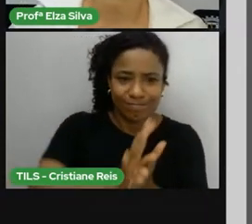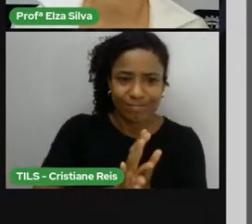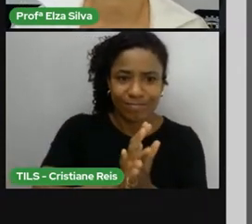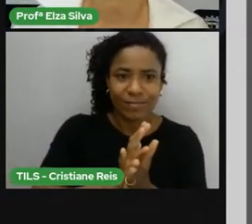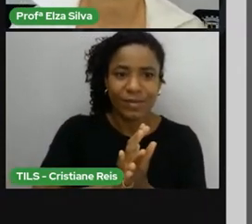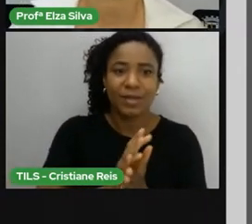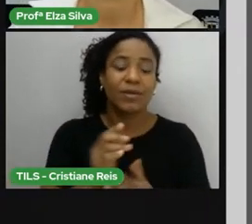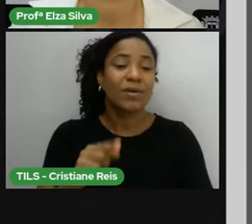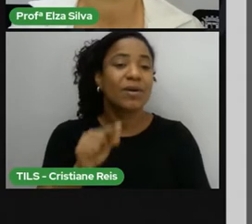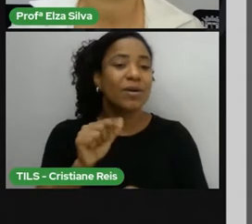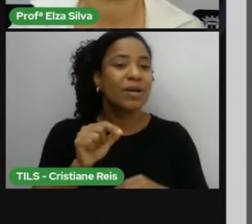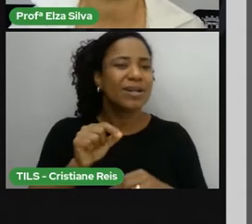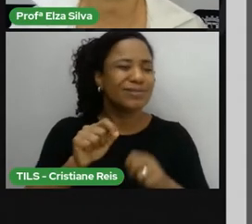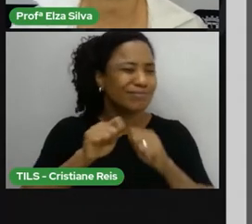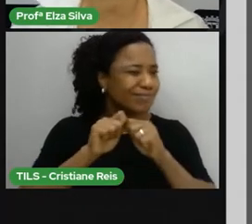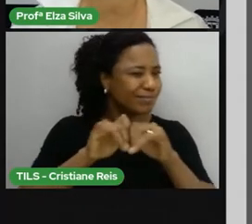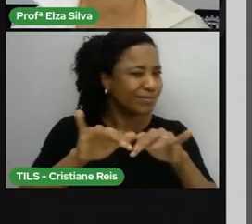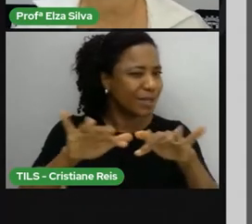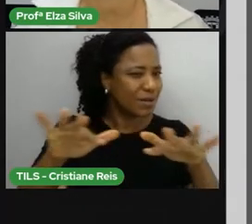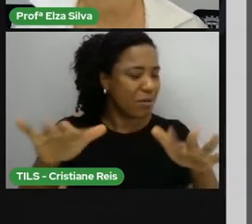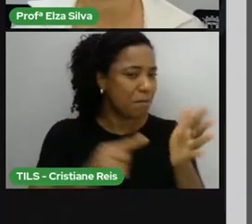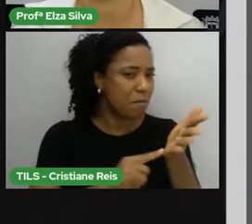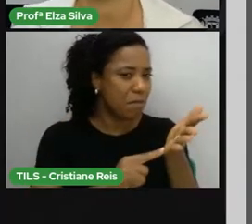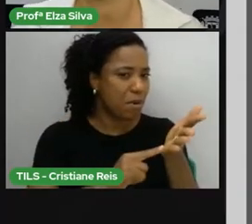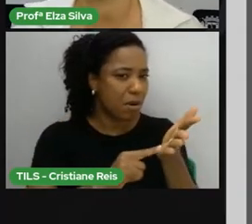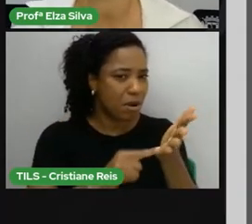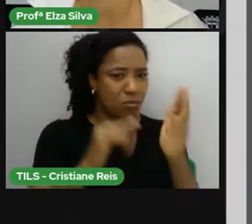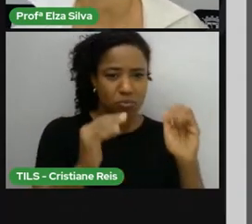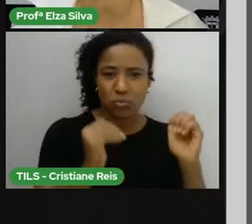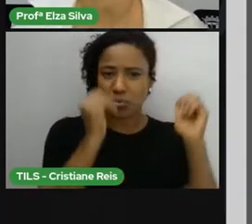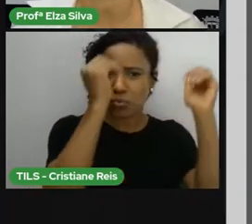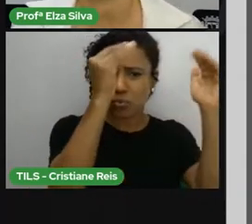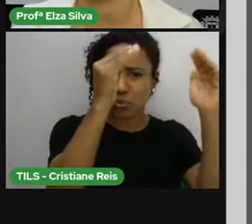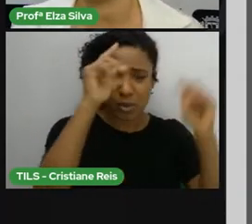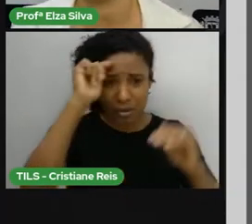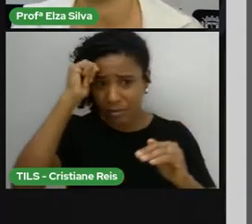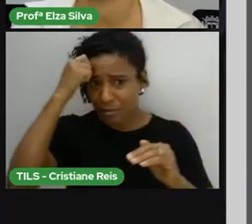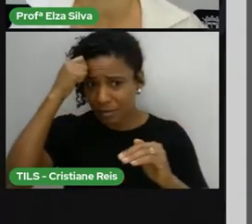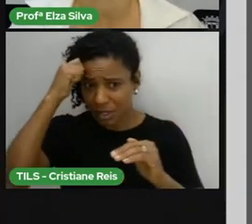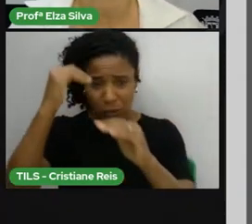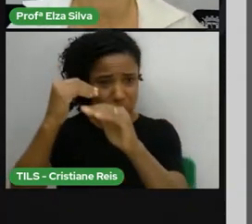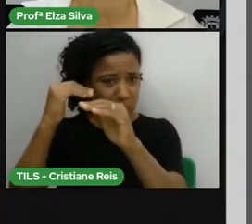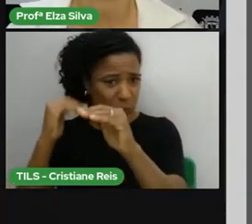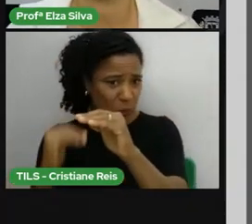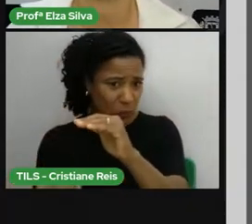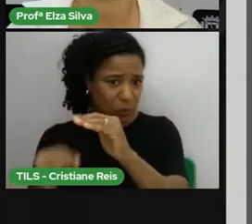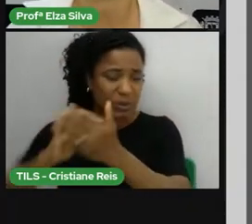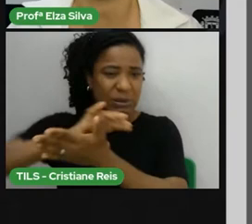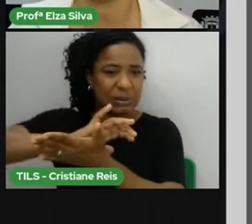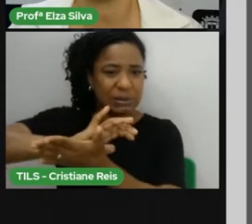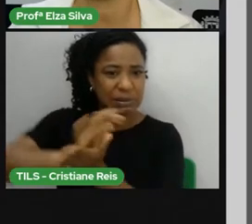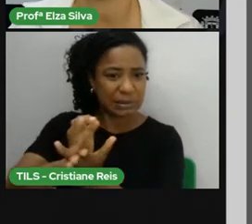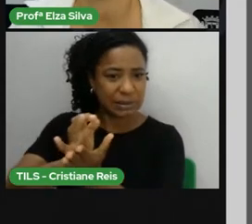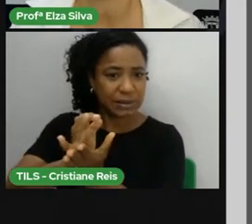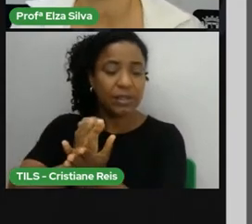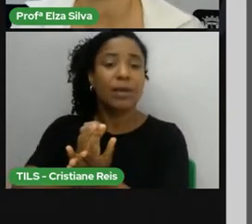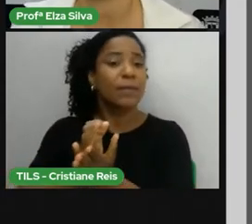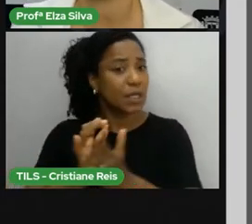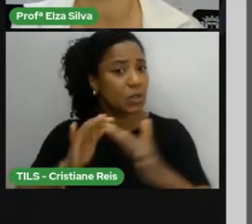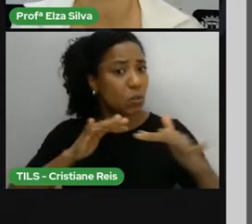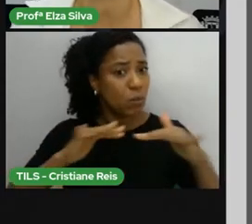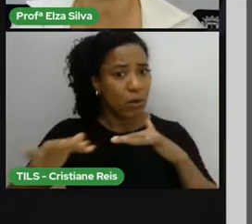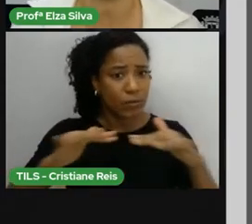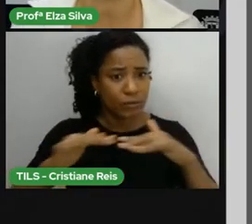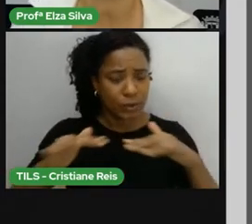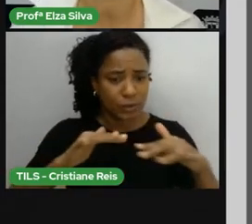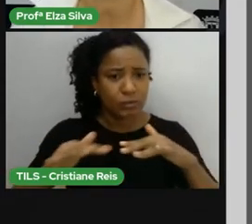a eles. E isso foi combatido gradativamente por esse movimento apartheid, cujo